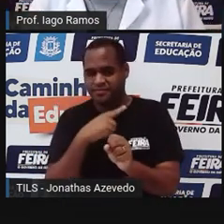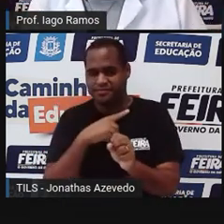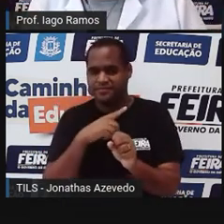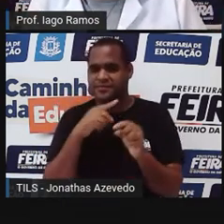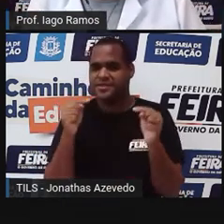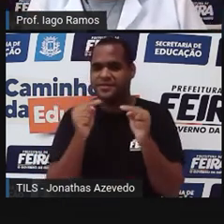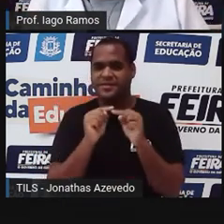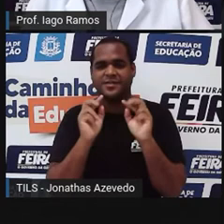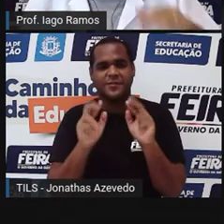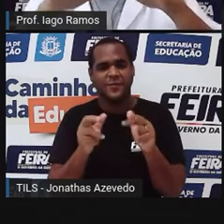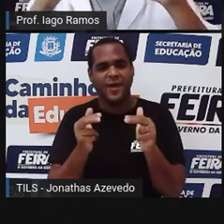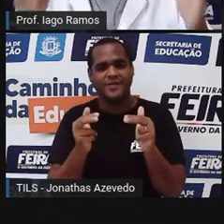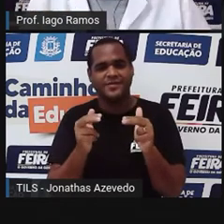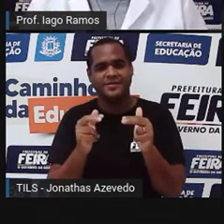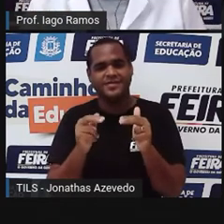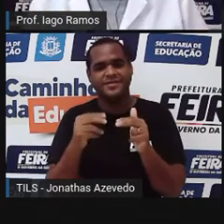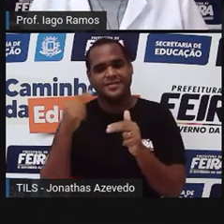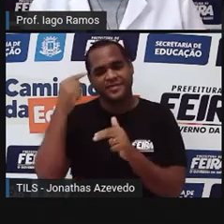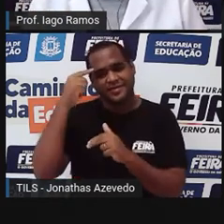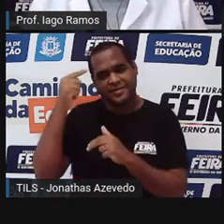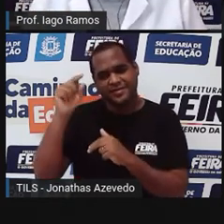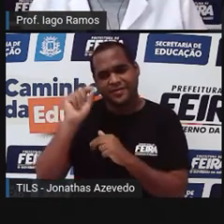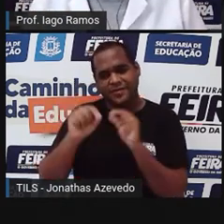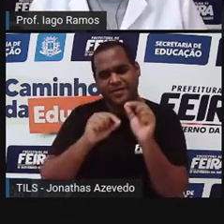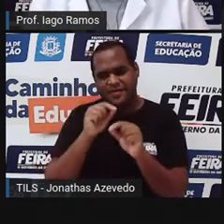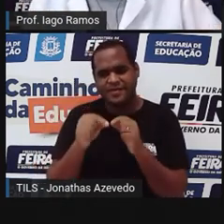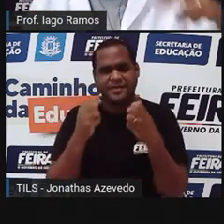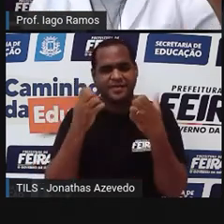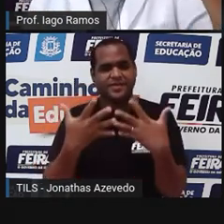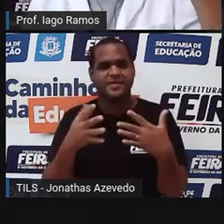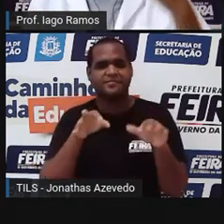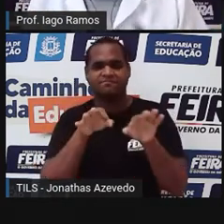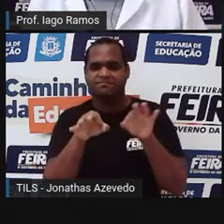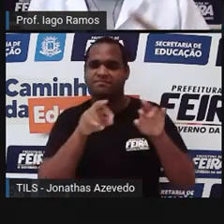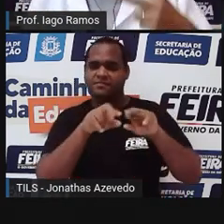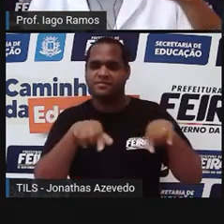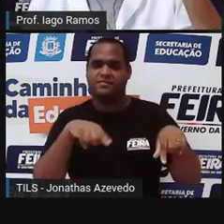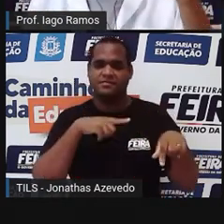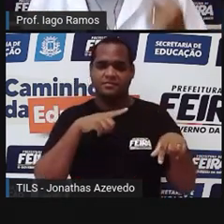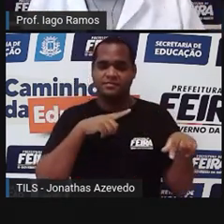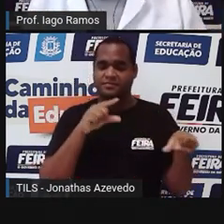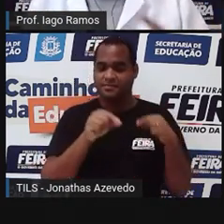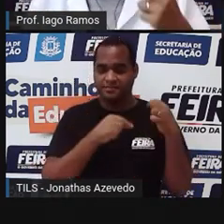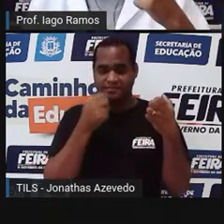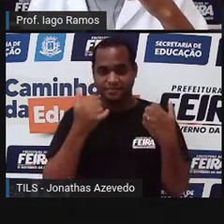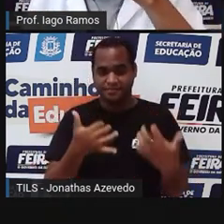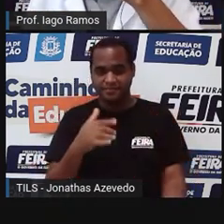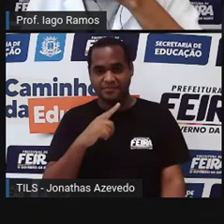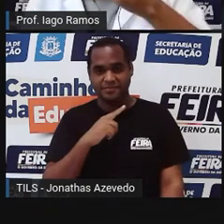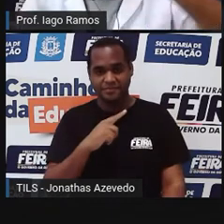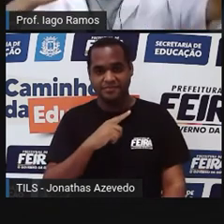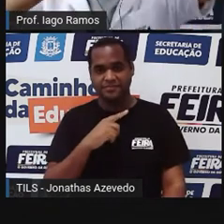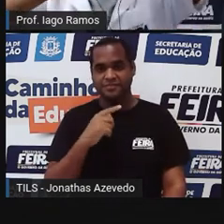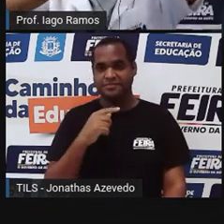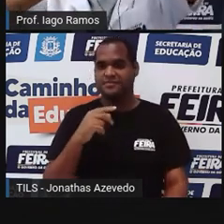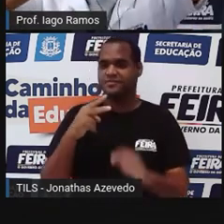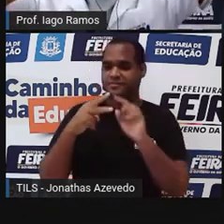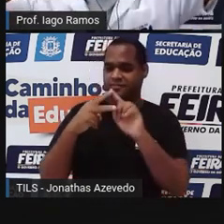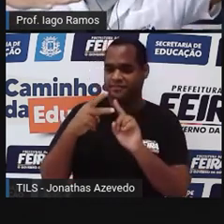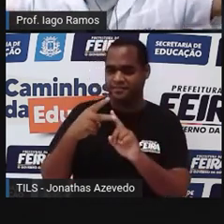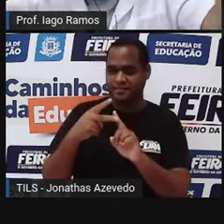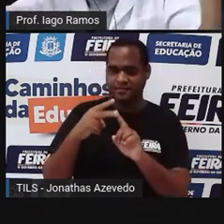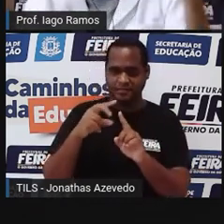mesma altura. Então, daquela figura, gente conseguiu montar dois retângulos semelhantes. Era um